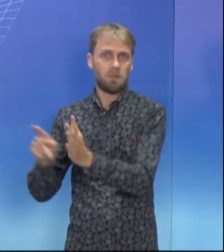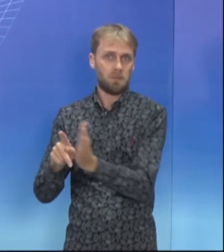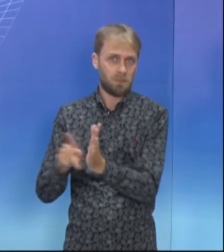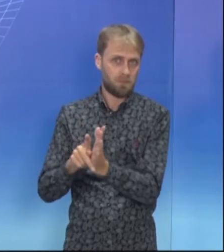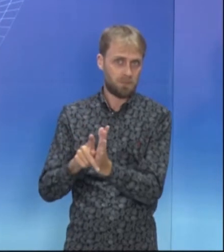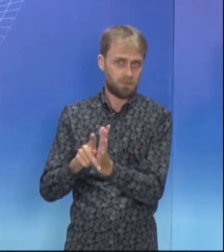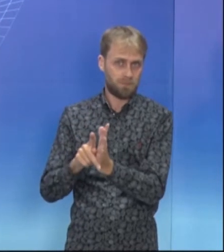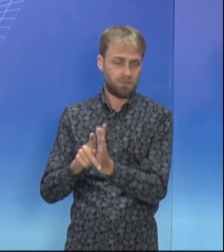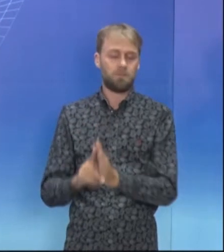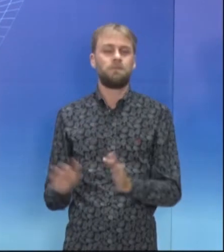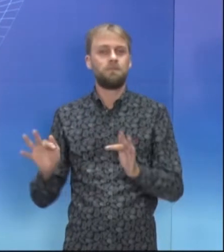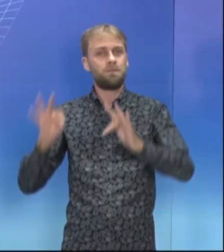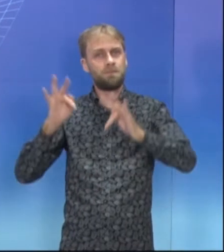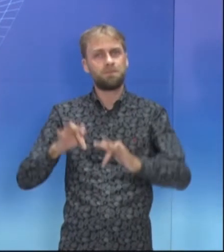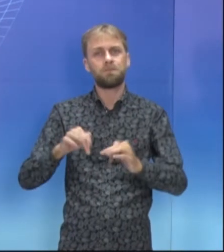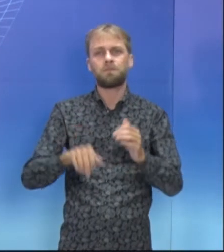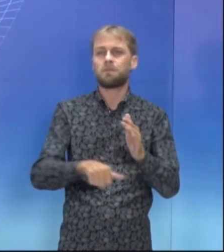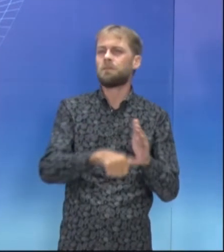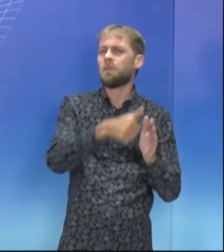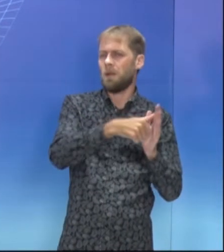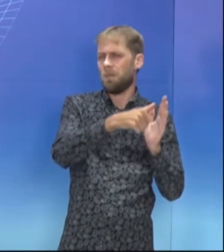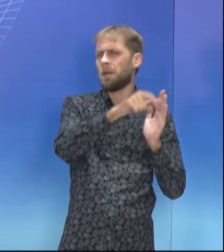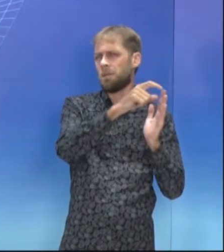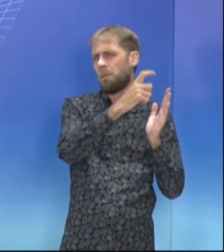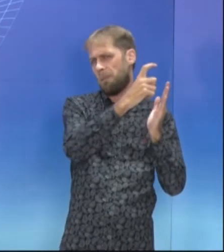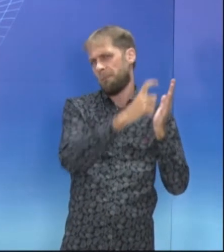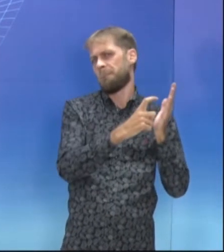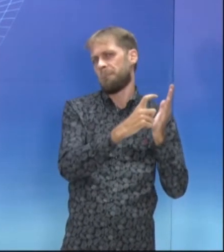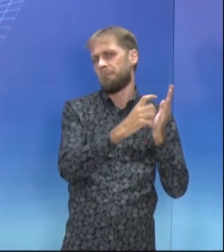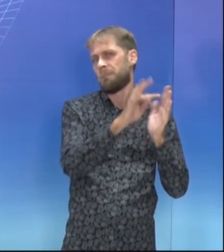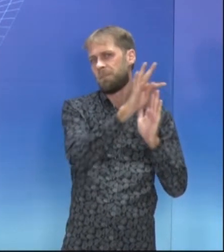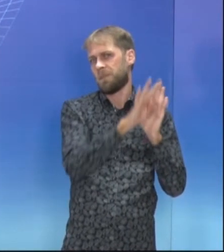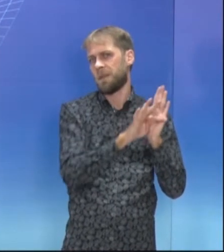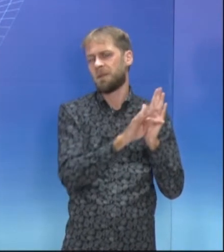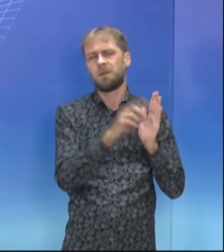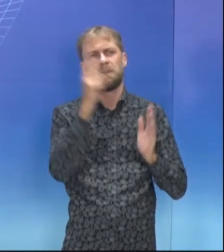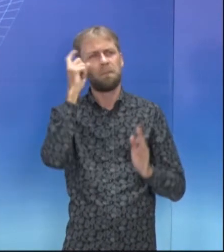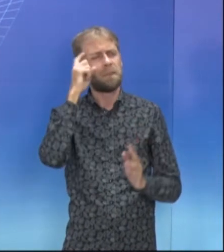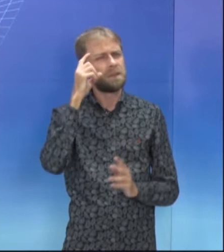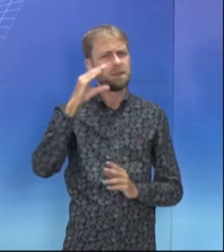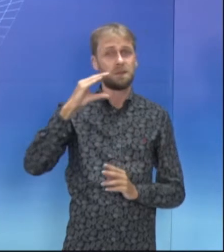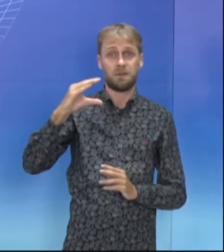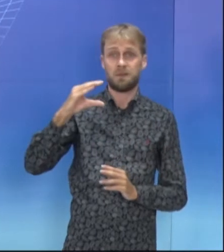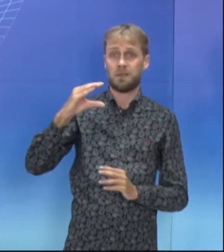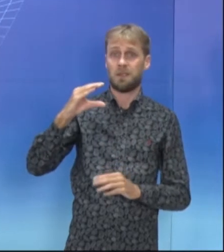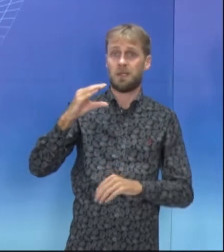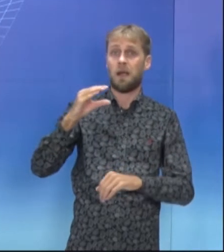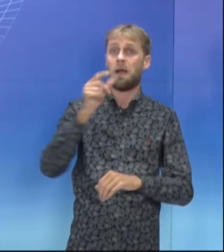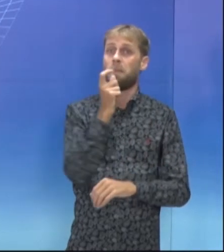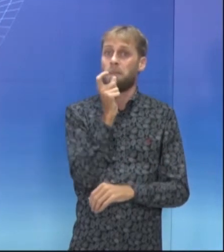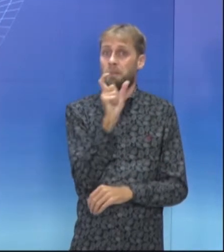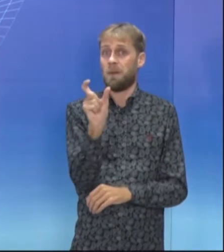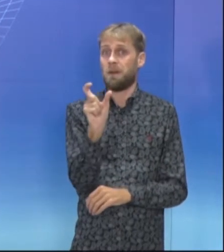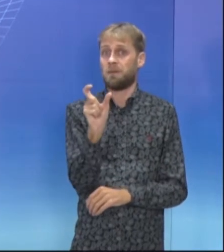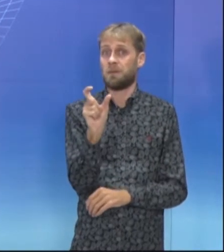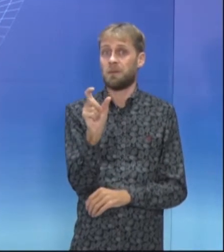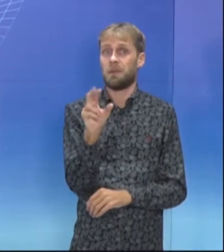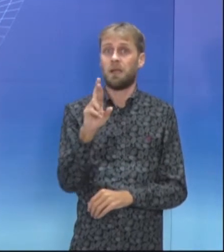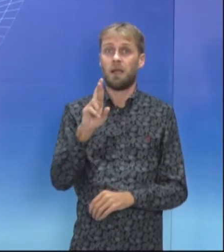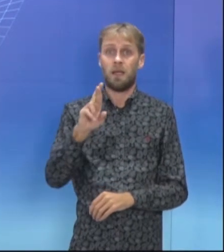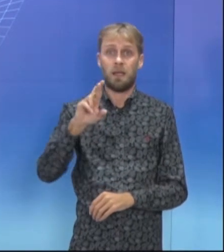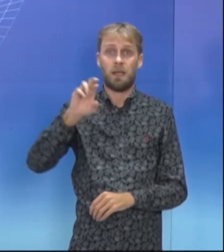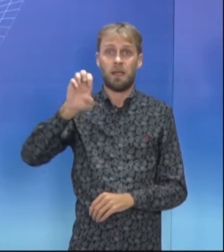O fim do primeiro parágrafo pode induzir a alternativa a ser proposta. Por causa das palavras cognatas, Recruit, que é